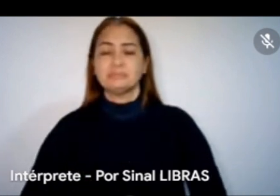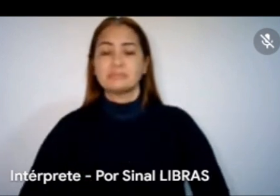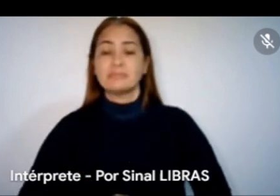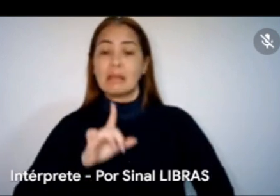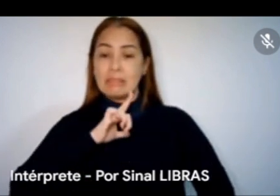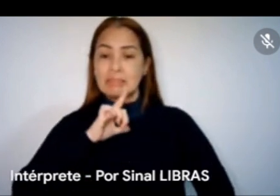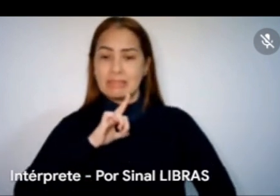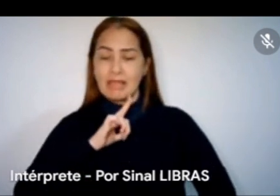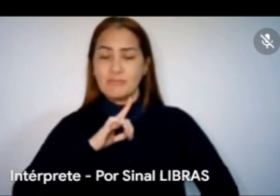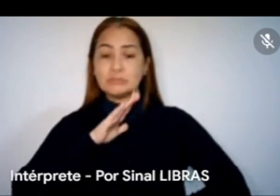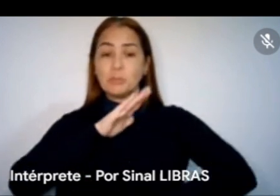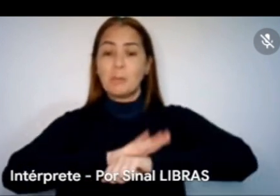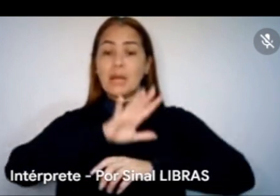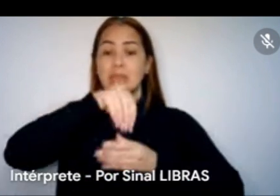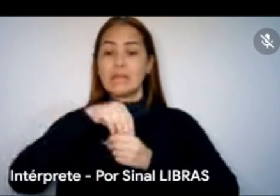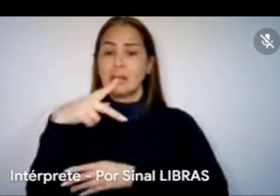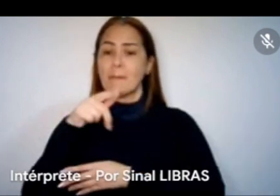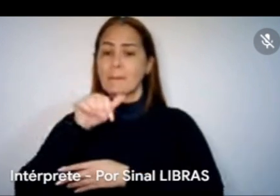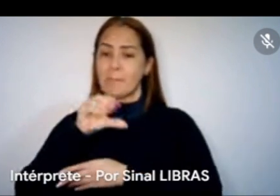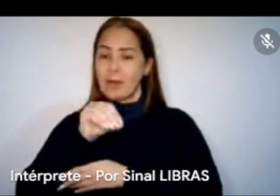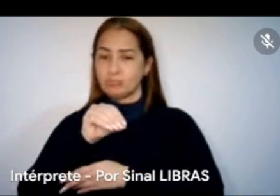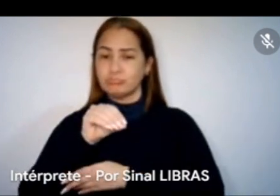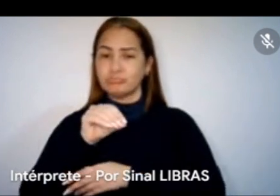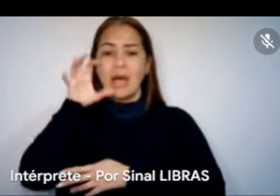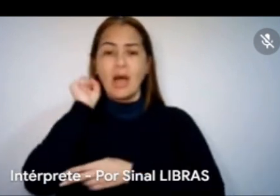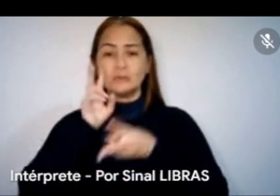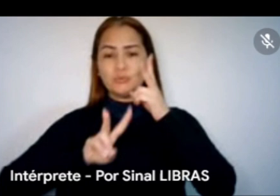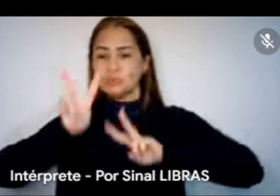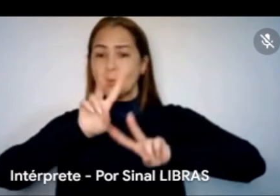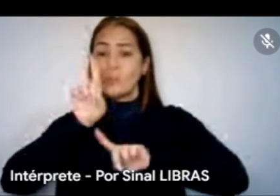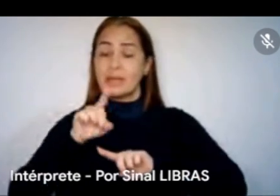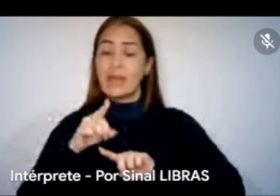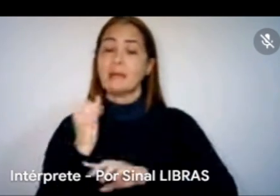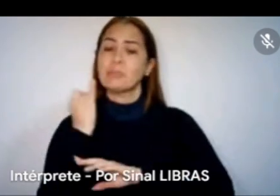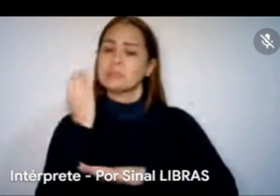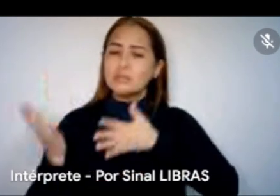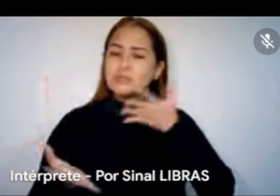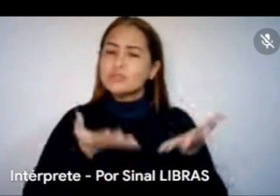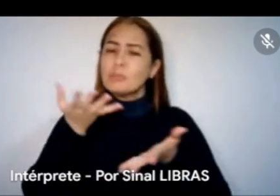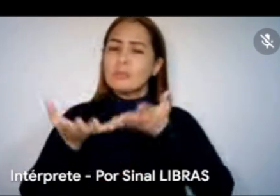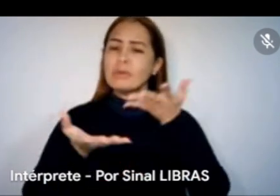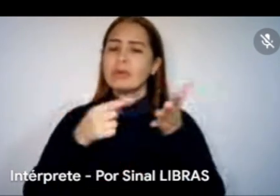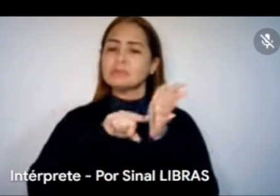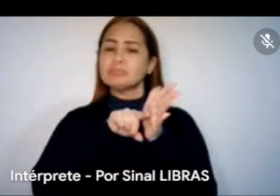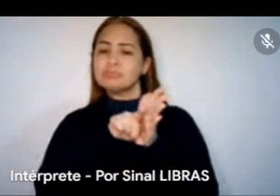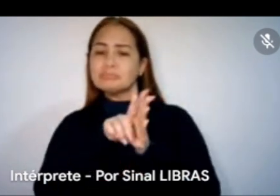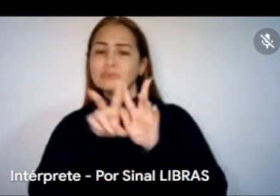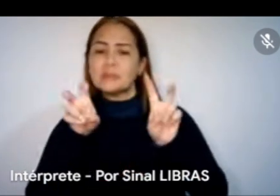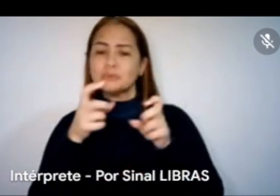Gustavo, dentro do audiovisual, acho importante a gente estimular as pesquisas em torno da música, porque isso produz memória,